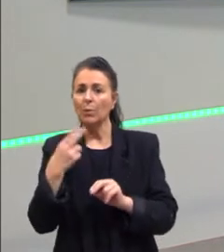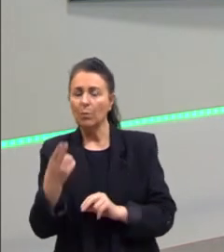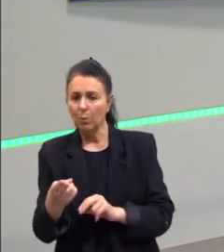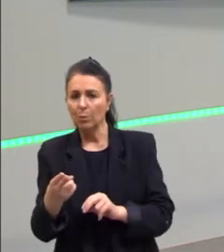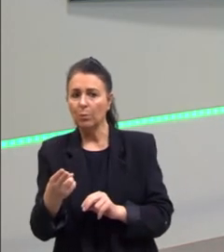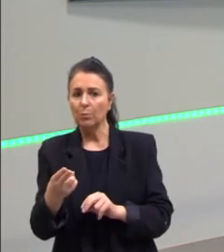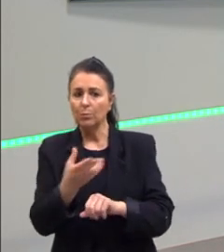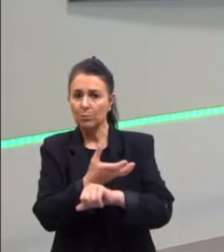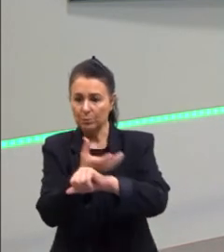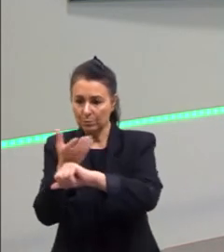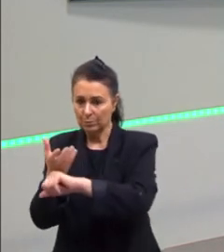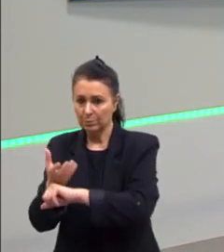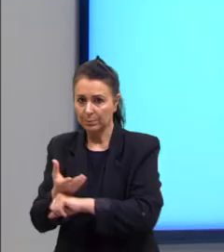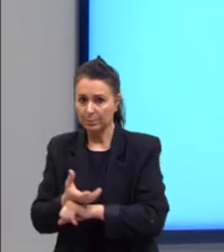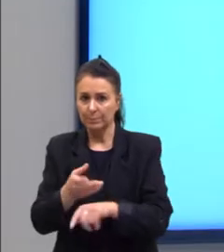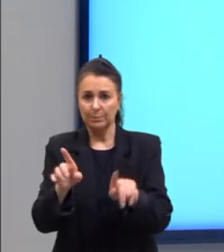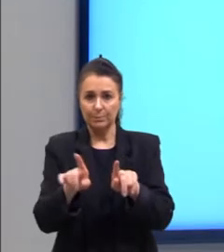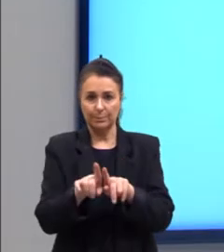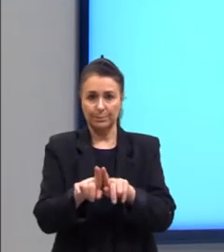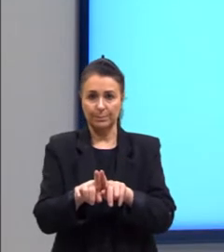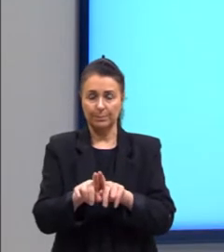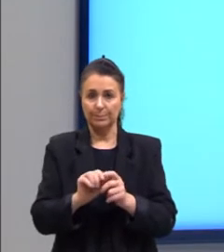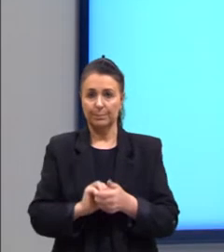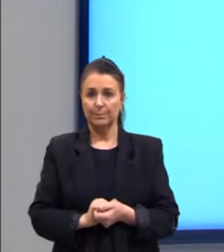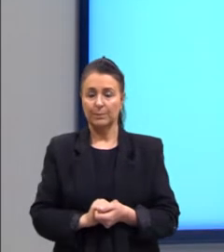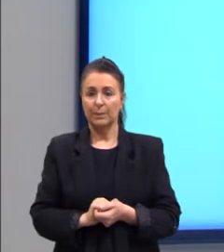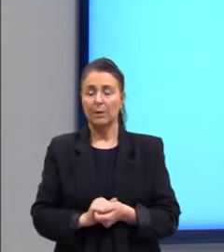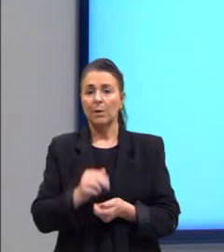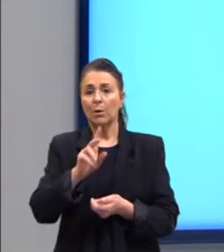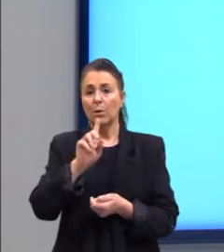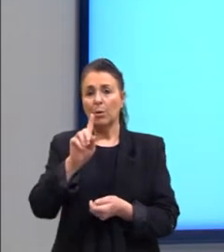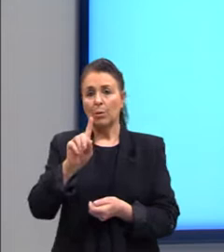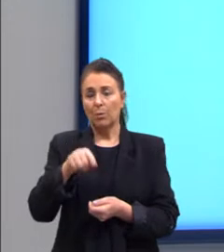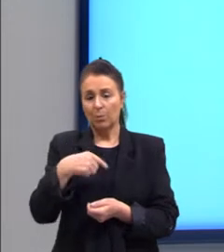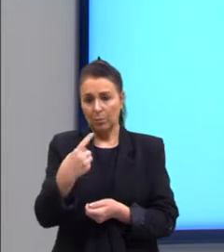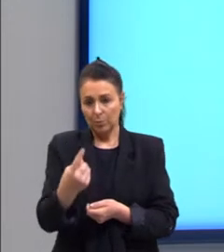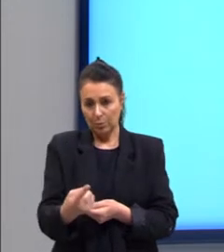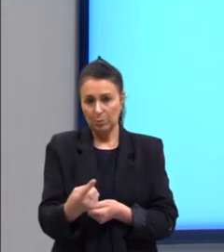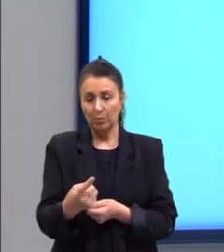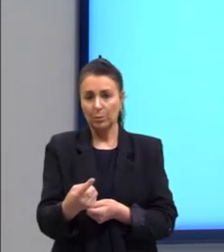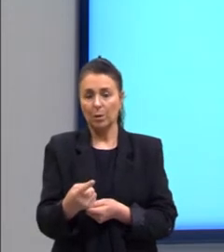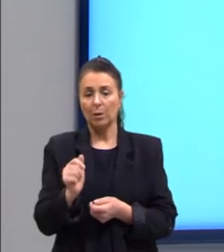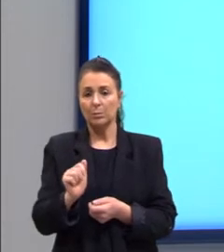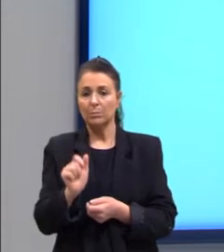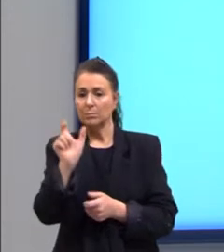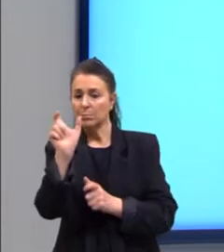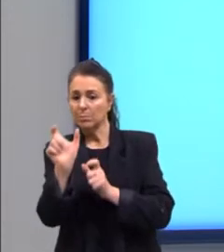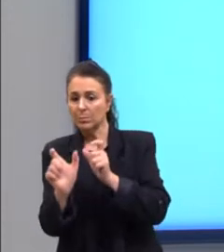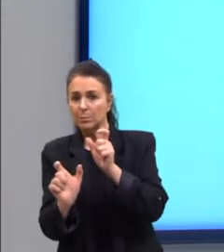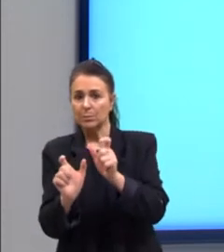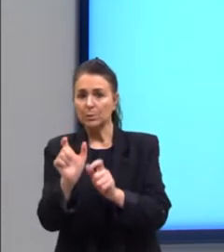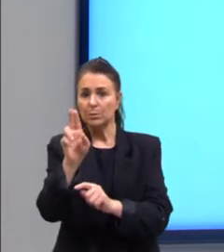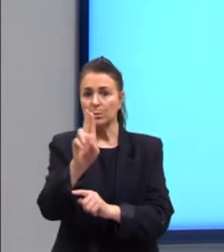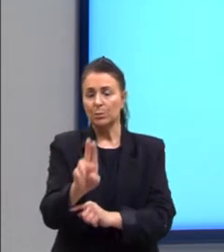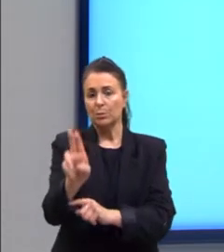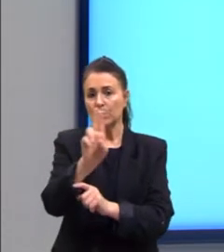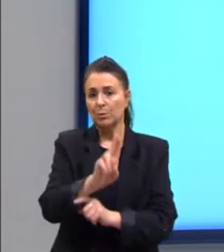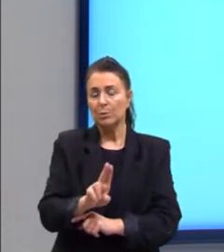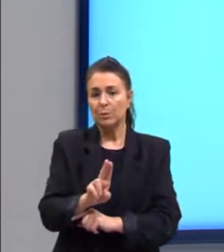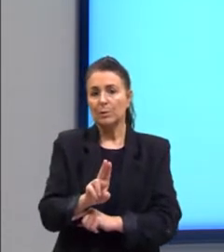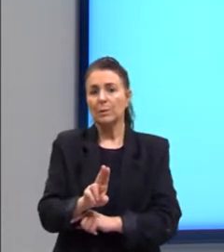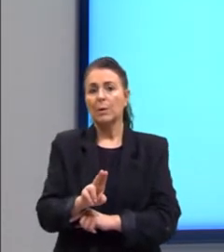componentes. Certo? Os demais, as demais pessoas, nós utilizamos o presente do